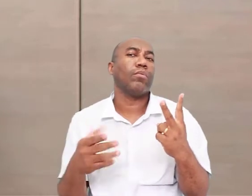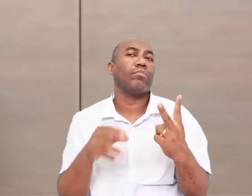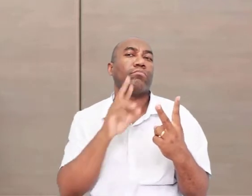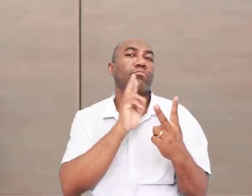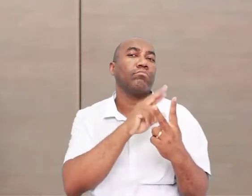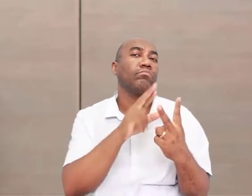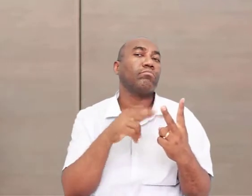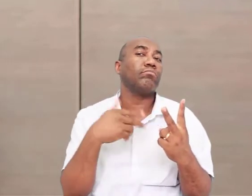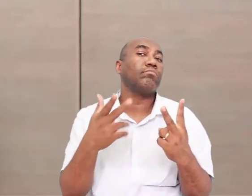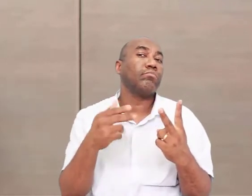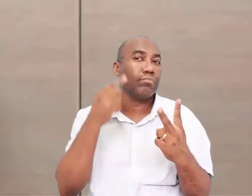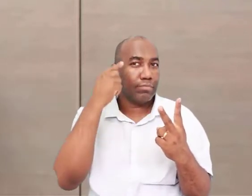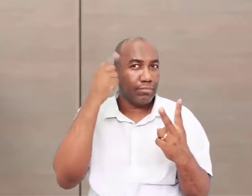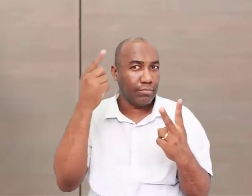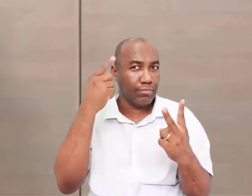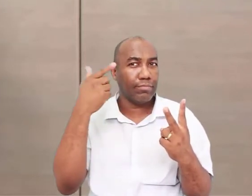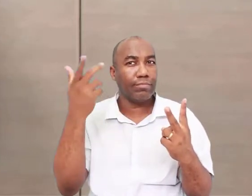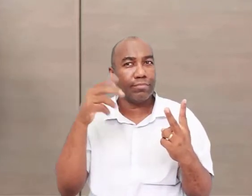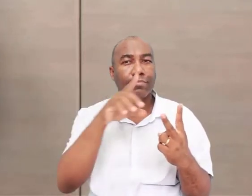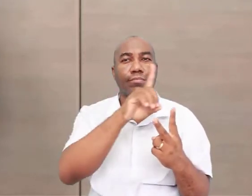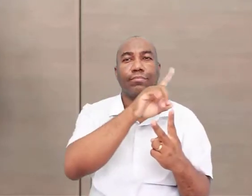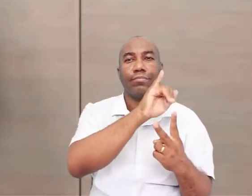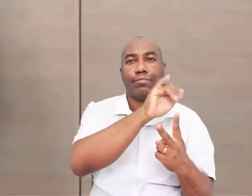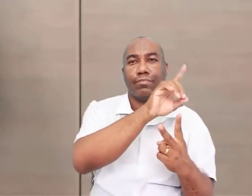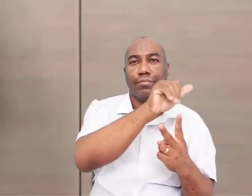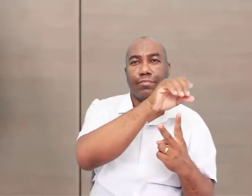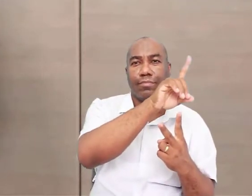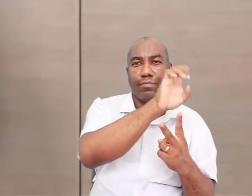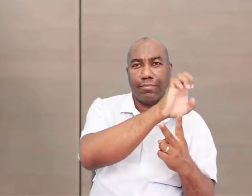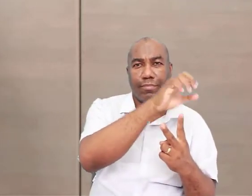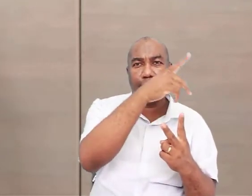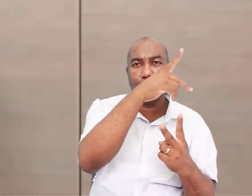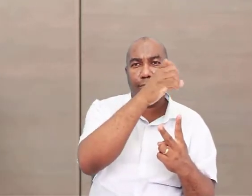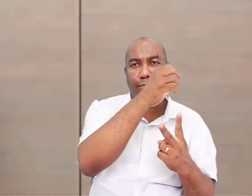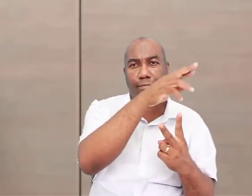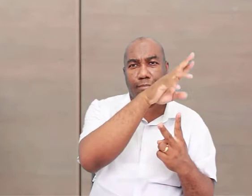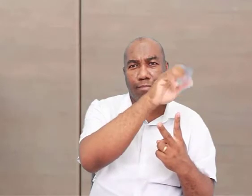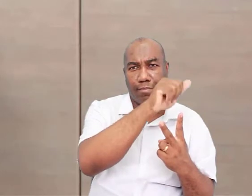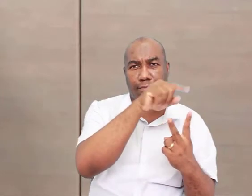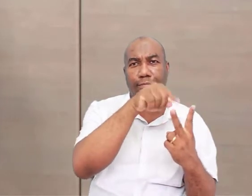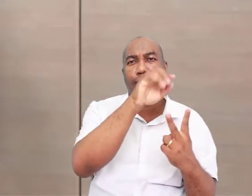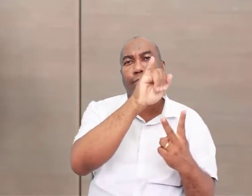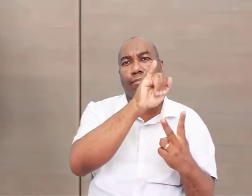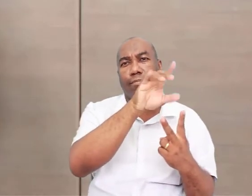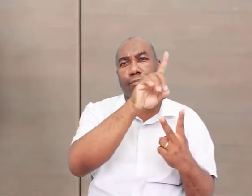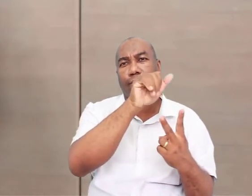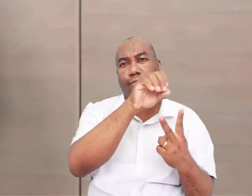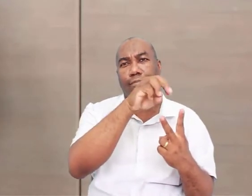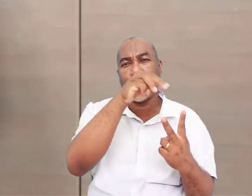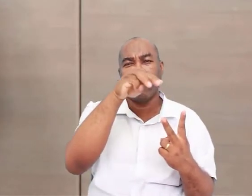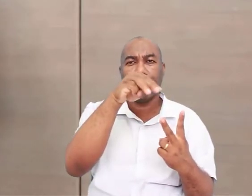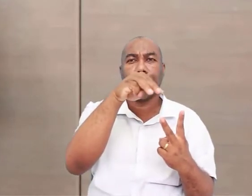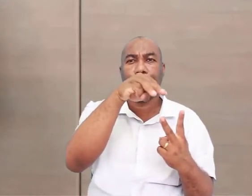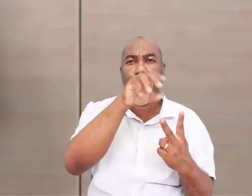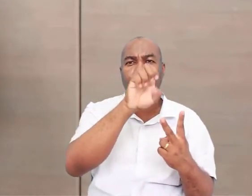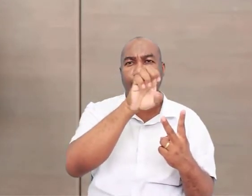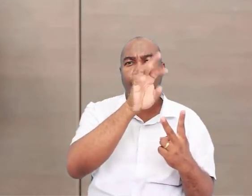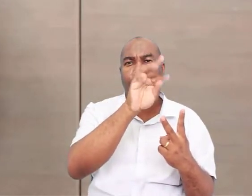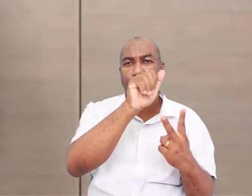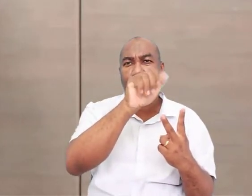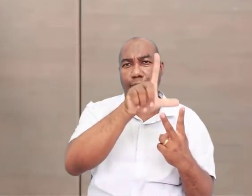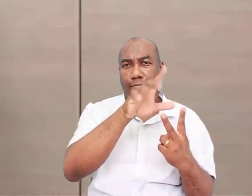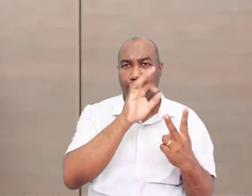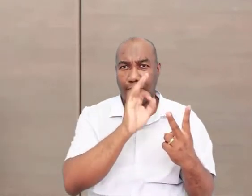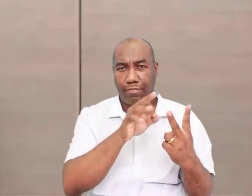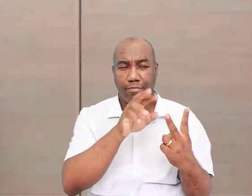questão assim, Idade da Pedra e Idade dos Metais. E não colocar Paleolítico e Neolítico, tá certo? Tá certo também. Se não